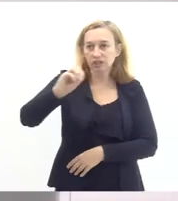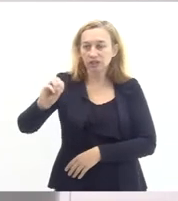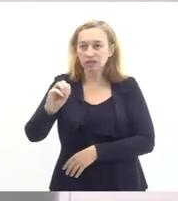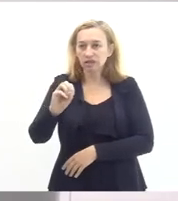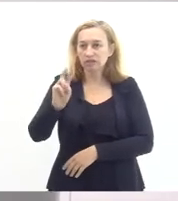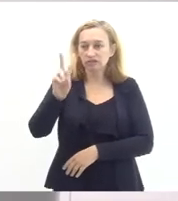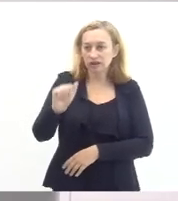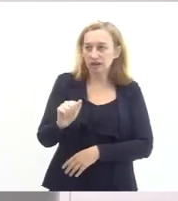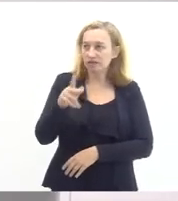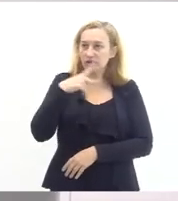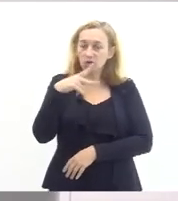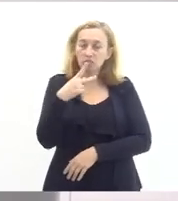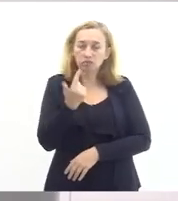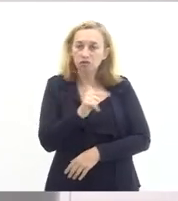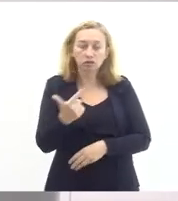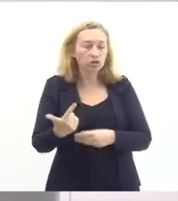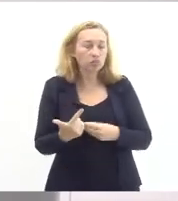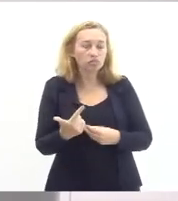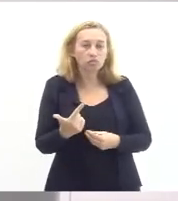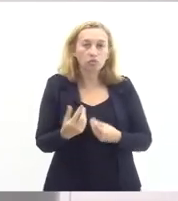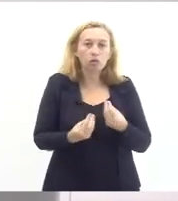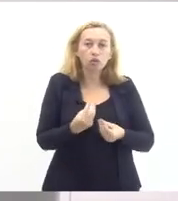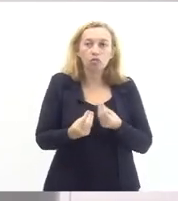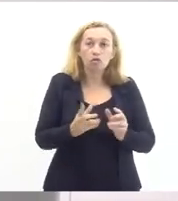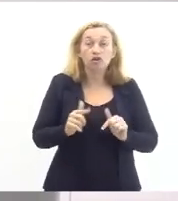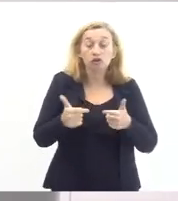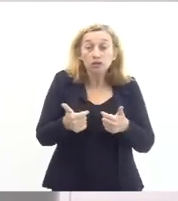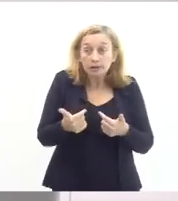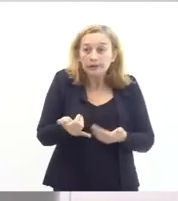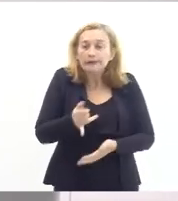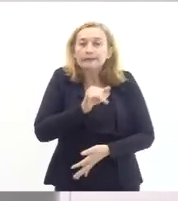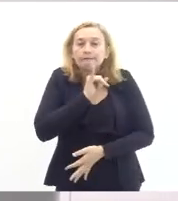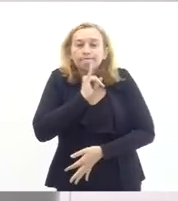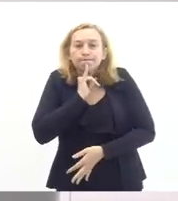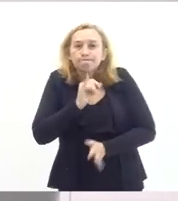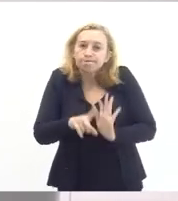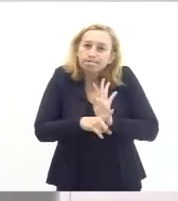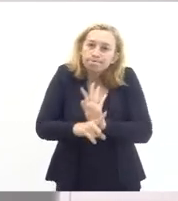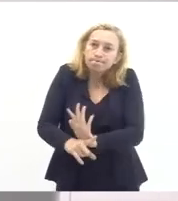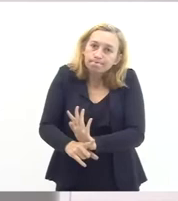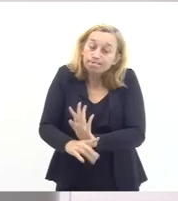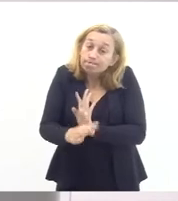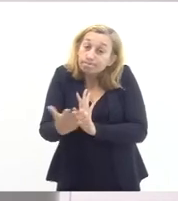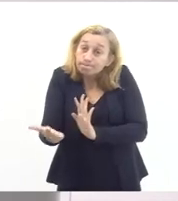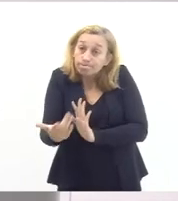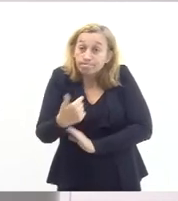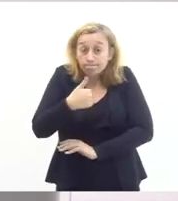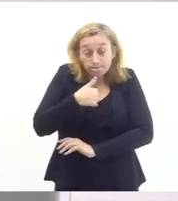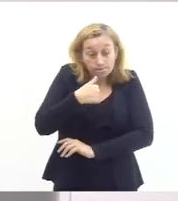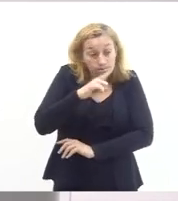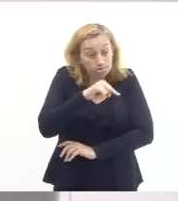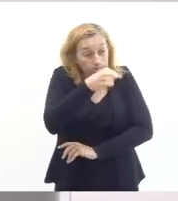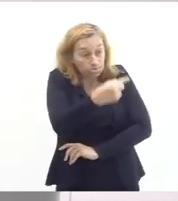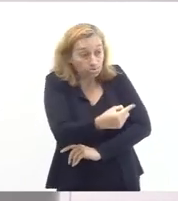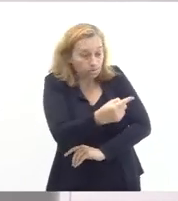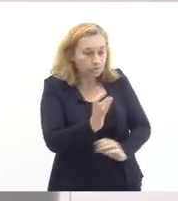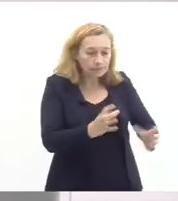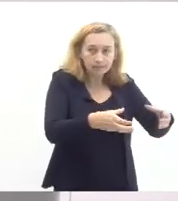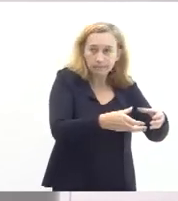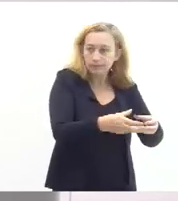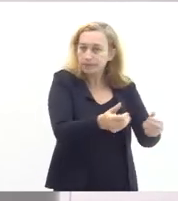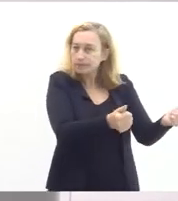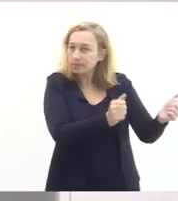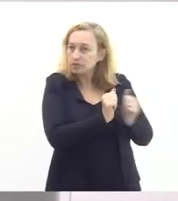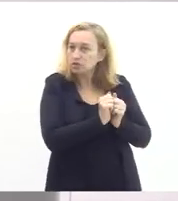falou olha não tenho nada o que fazer infelizmente para ajudar vocês fomos eu e a outra membra da comissão que está aqui